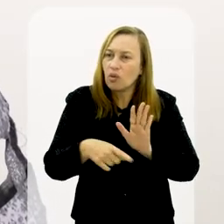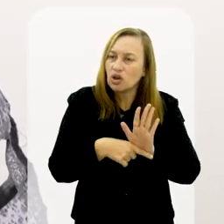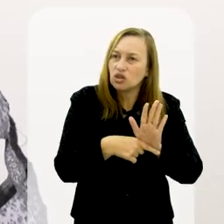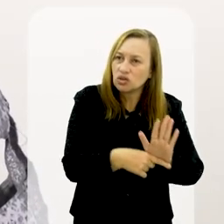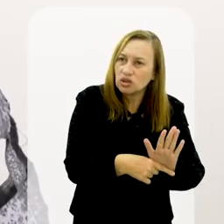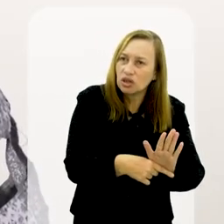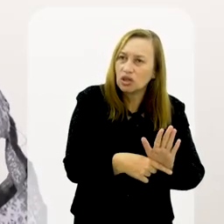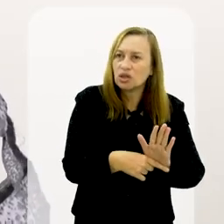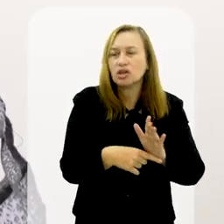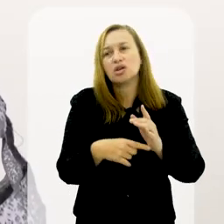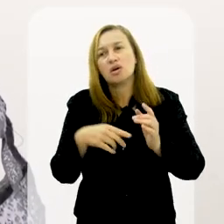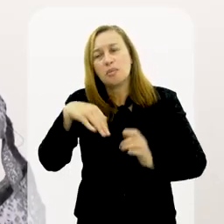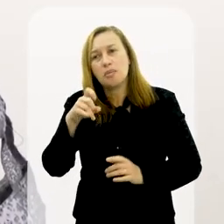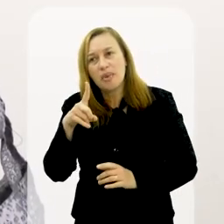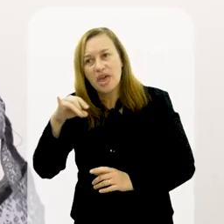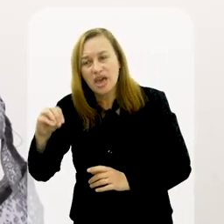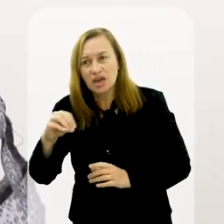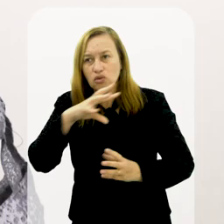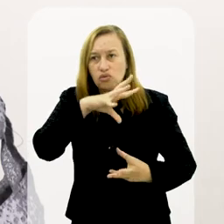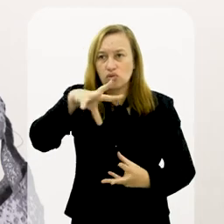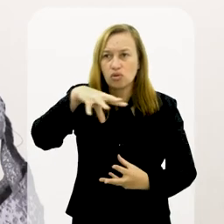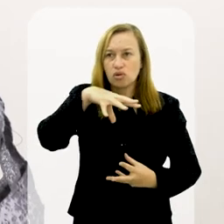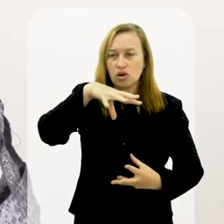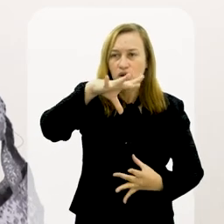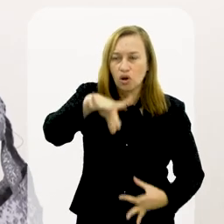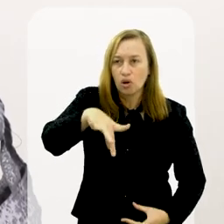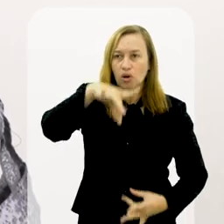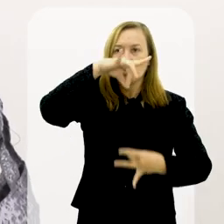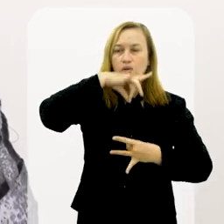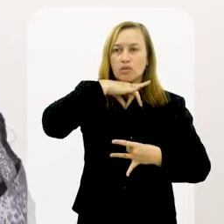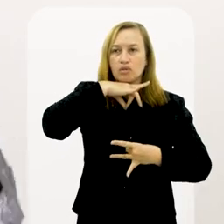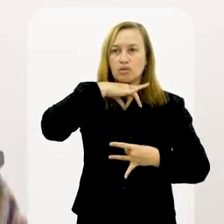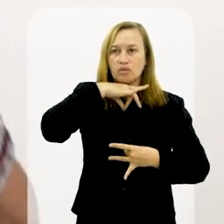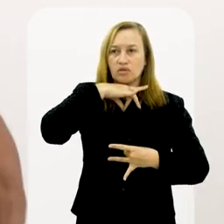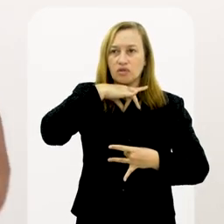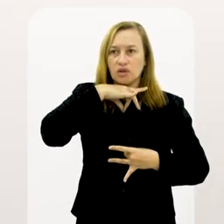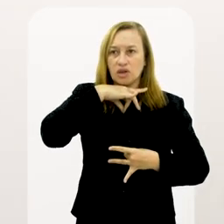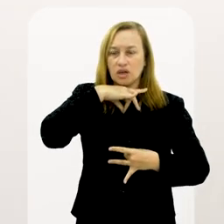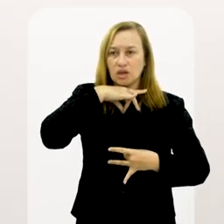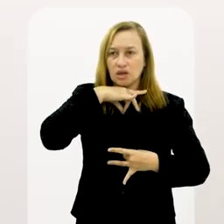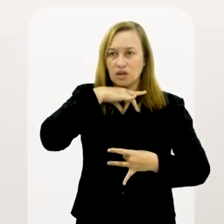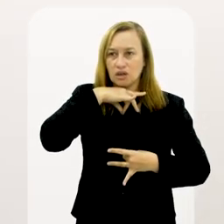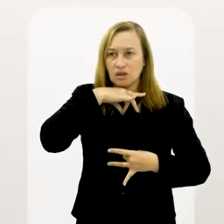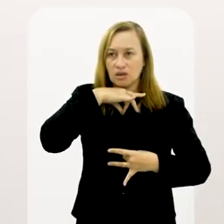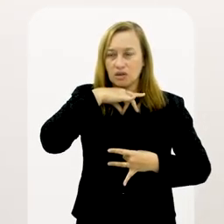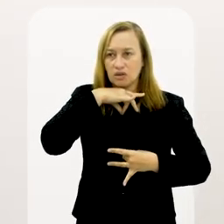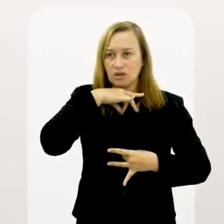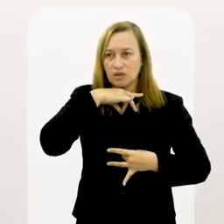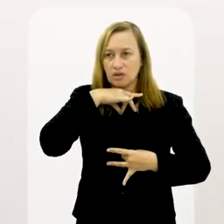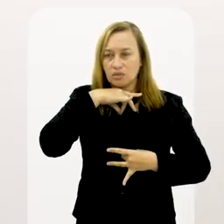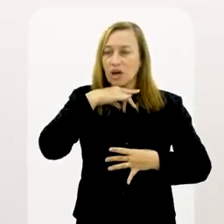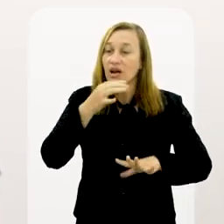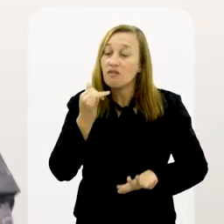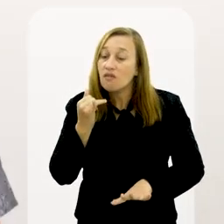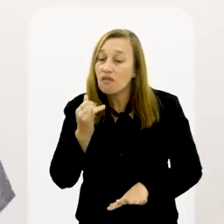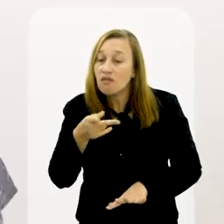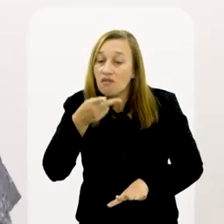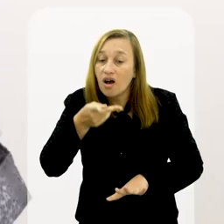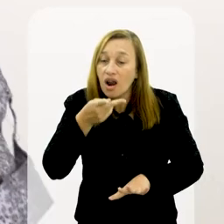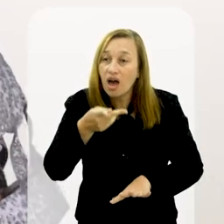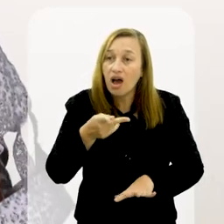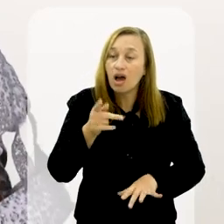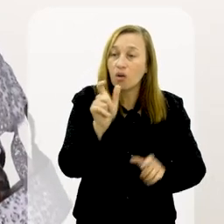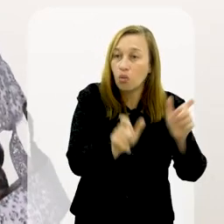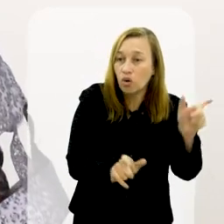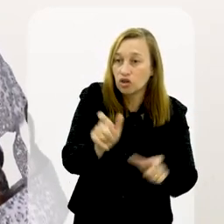atendendo, e os médicos que estão em desenvolvimento, estão incorporados, eles ficam no meio do salão para dar passe